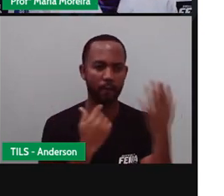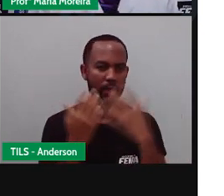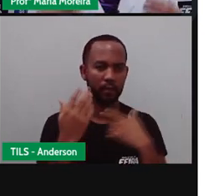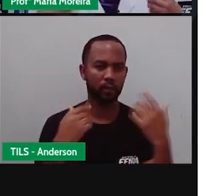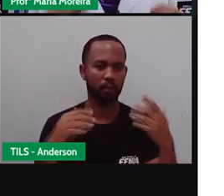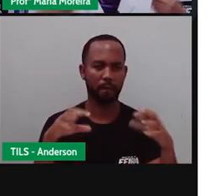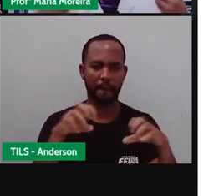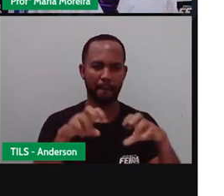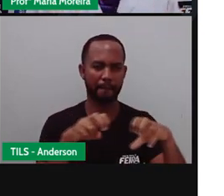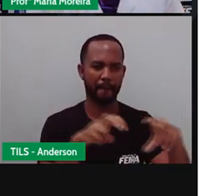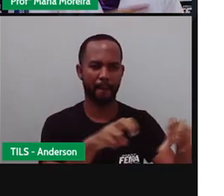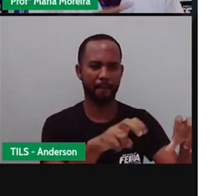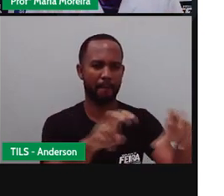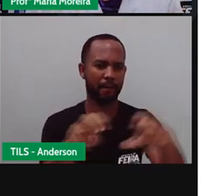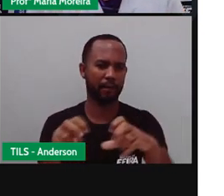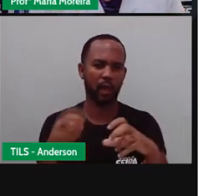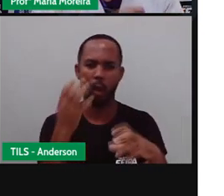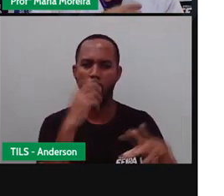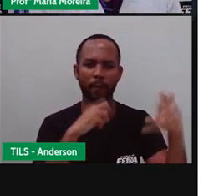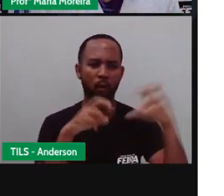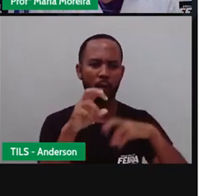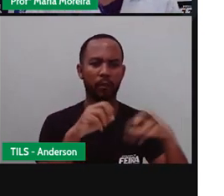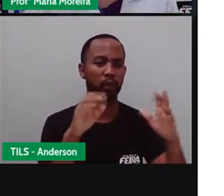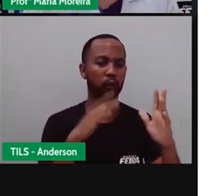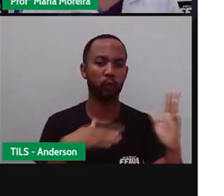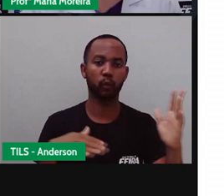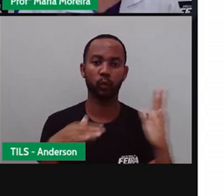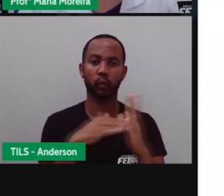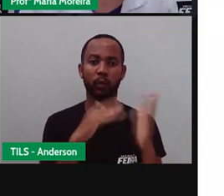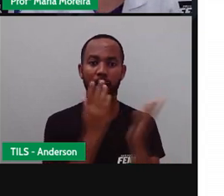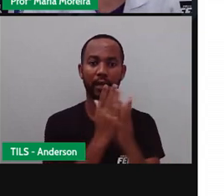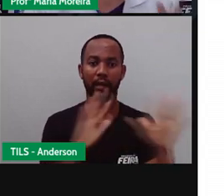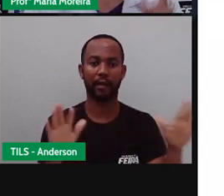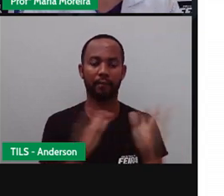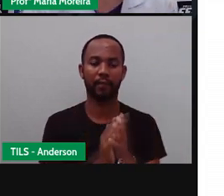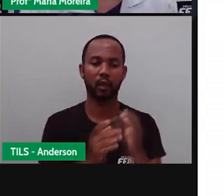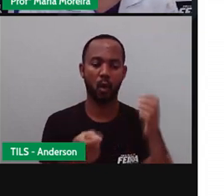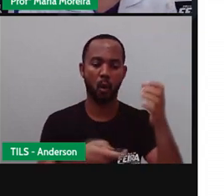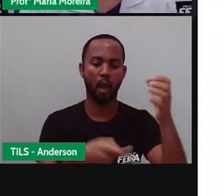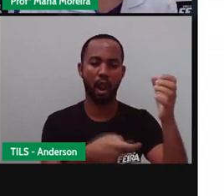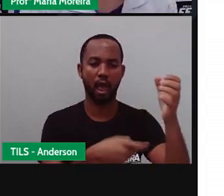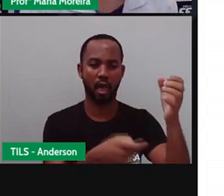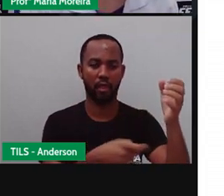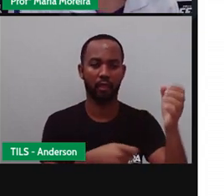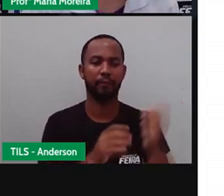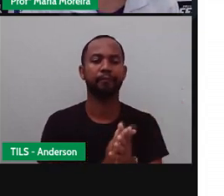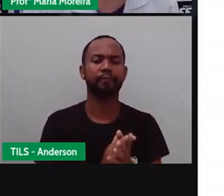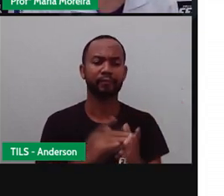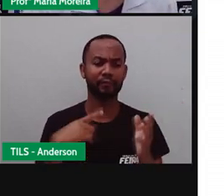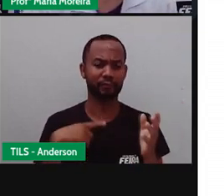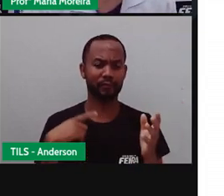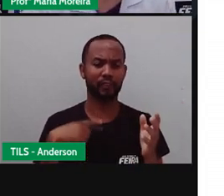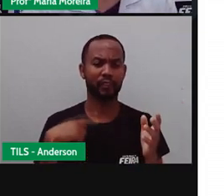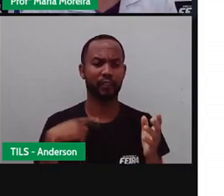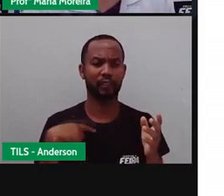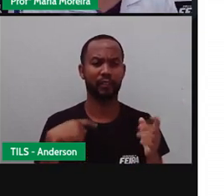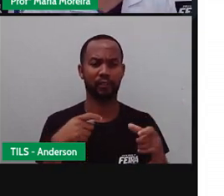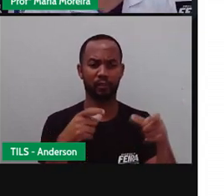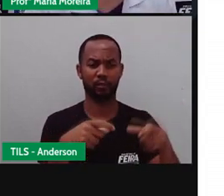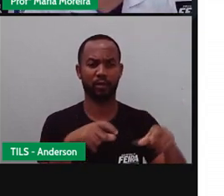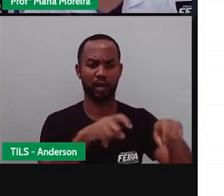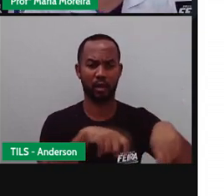E acabam também destruindo aí as plantações e acabando com a colheita. O pessoal aí da zona rural, dos distritos, sabe